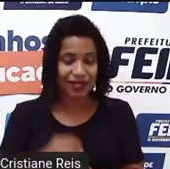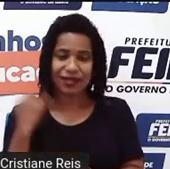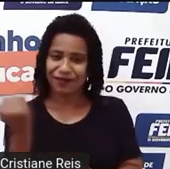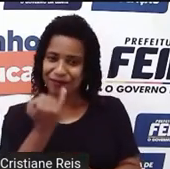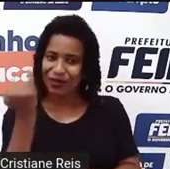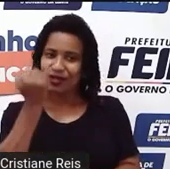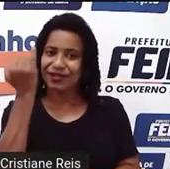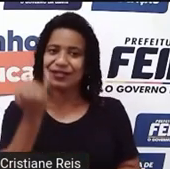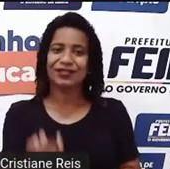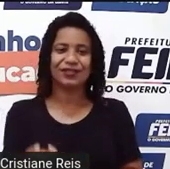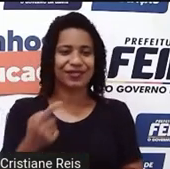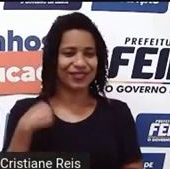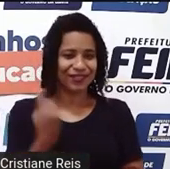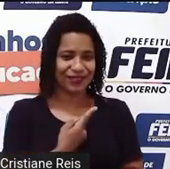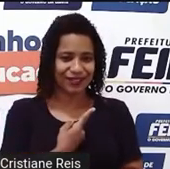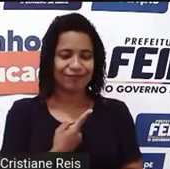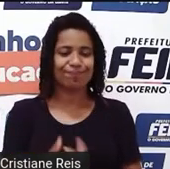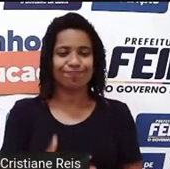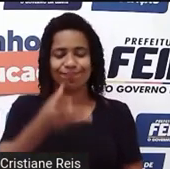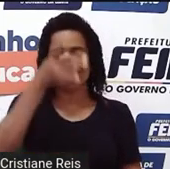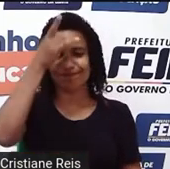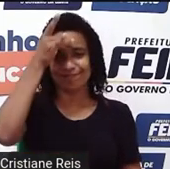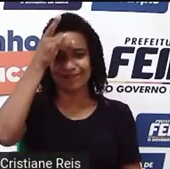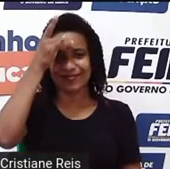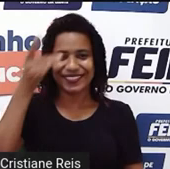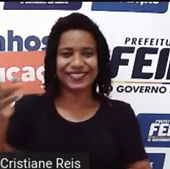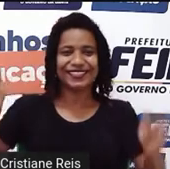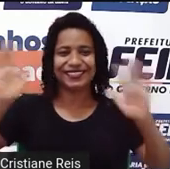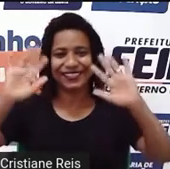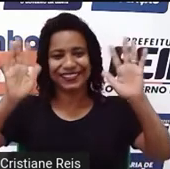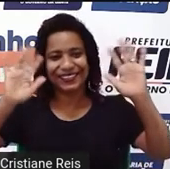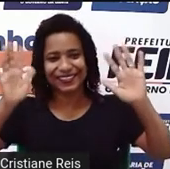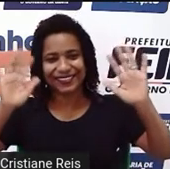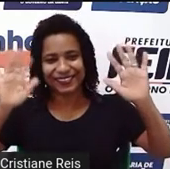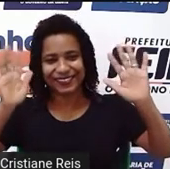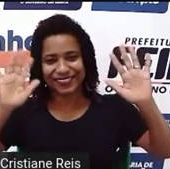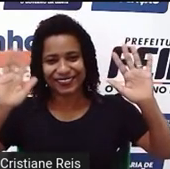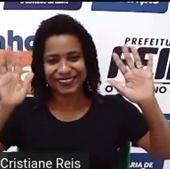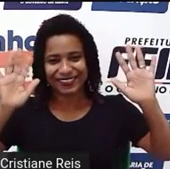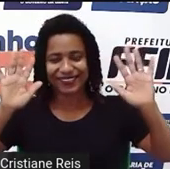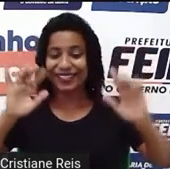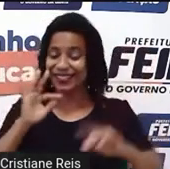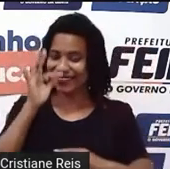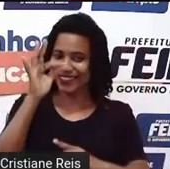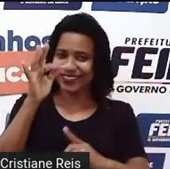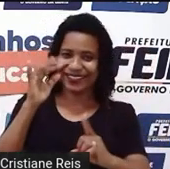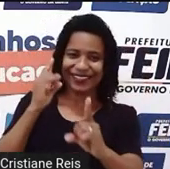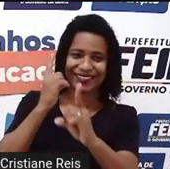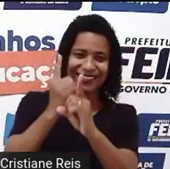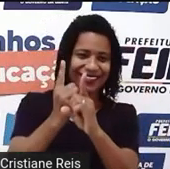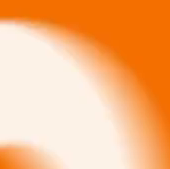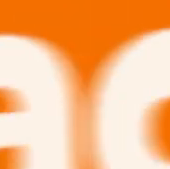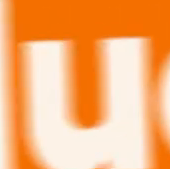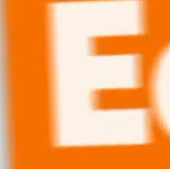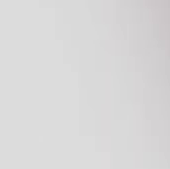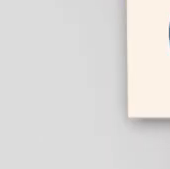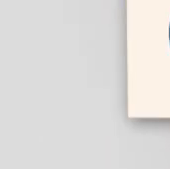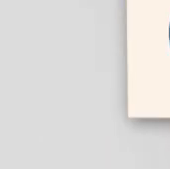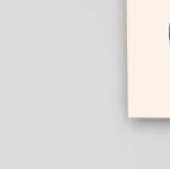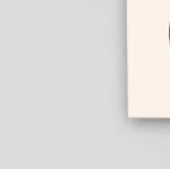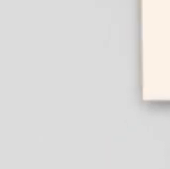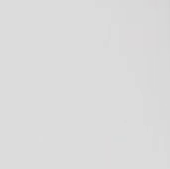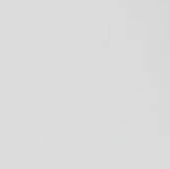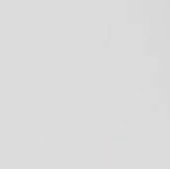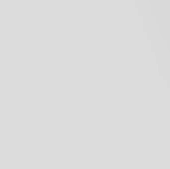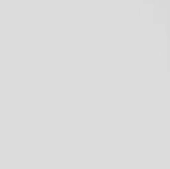verdade em nossa vida. Ok, students? Bye! See you next class. A gente se vê na próxima aula. A